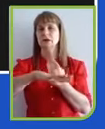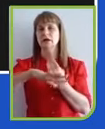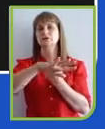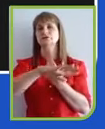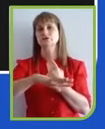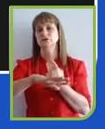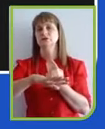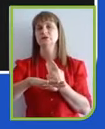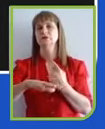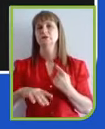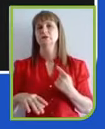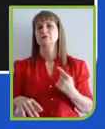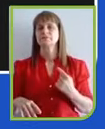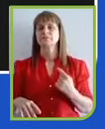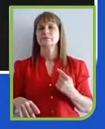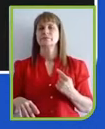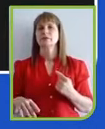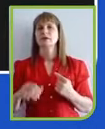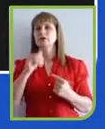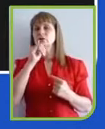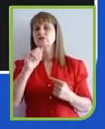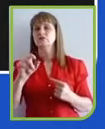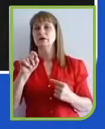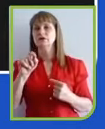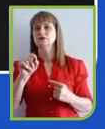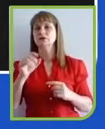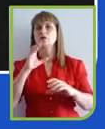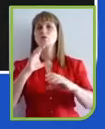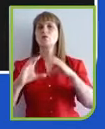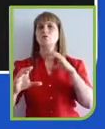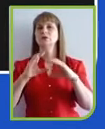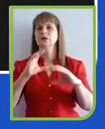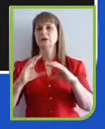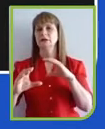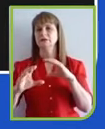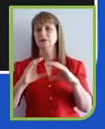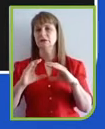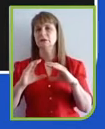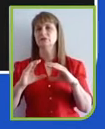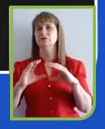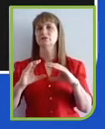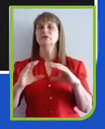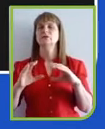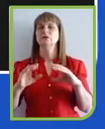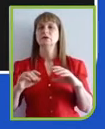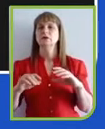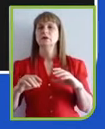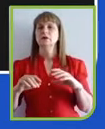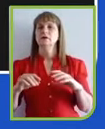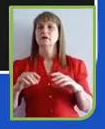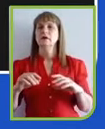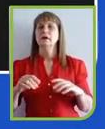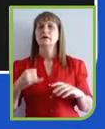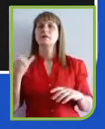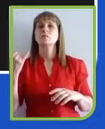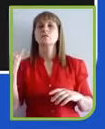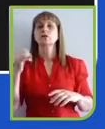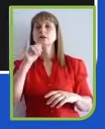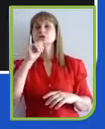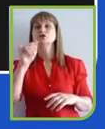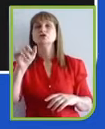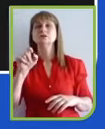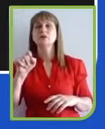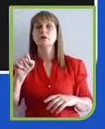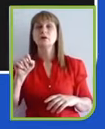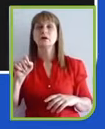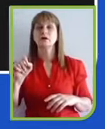E, quando eu falo aqui de comunicação de causas socioambientais, vale dizer de partida, se a